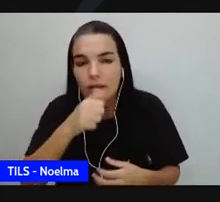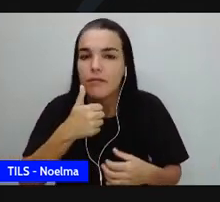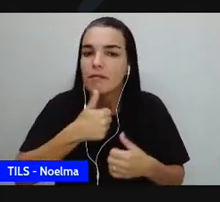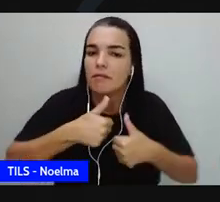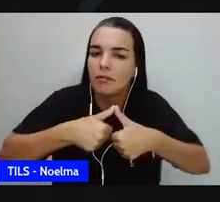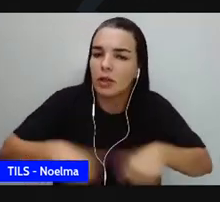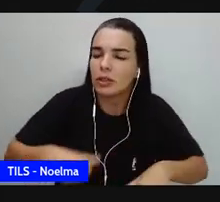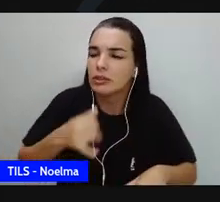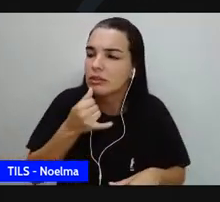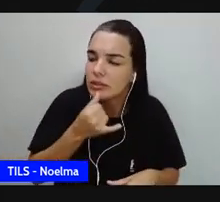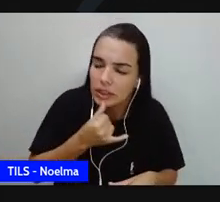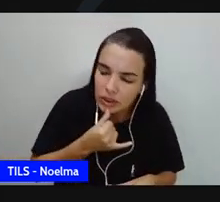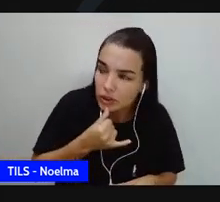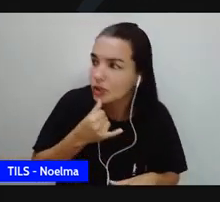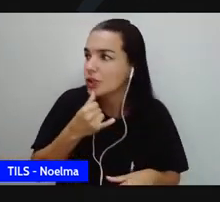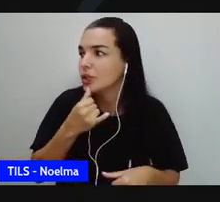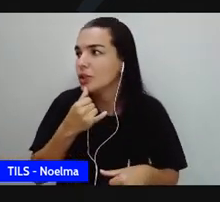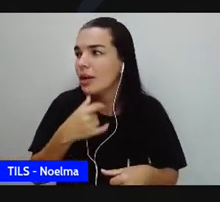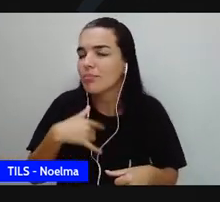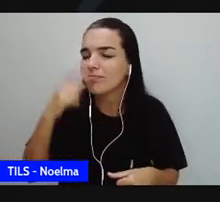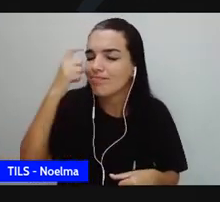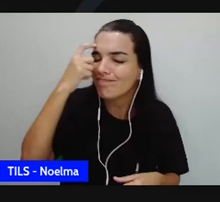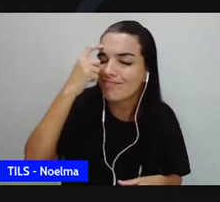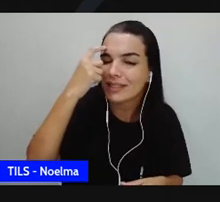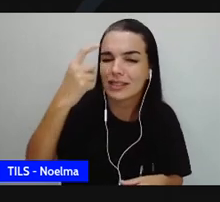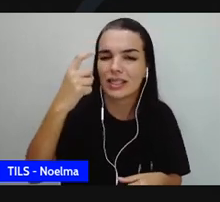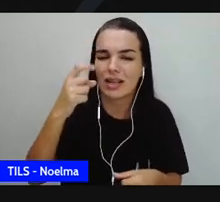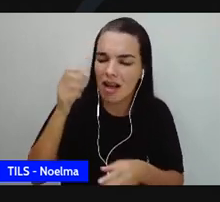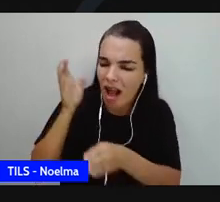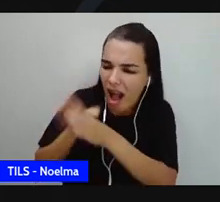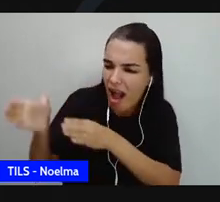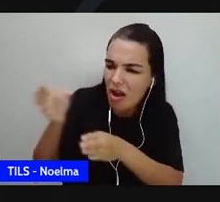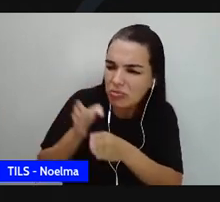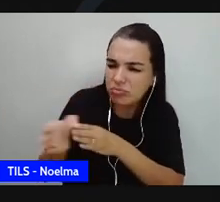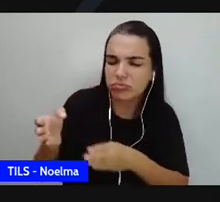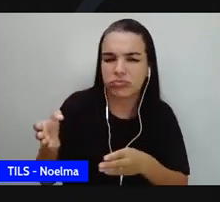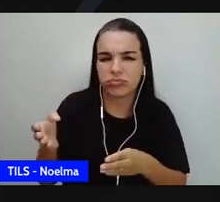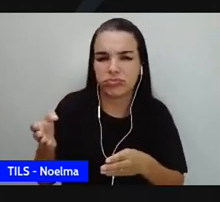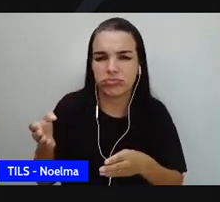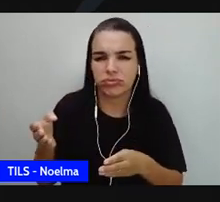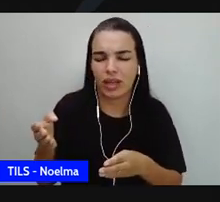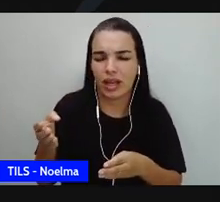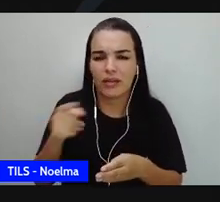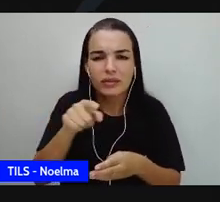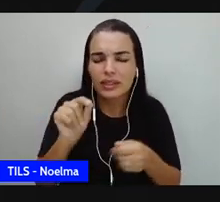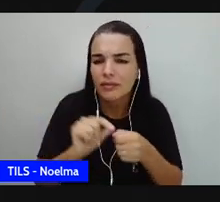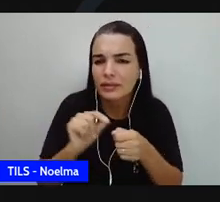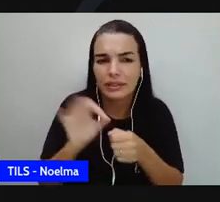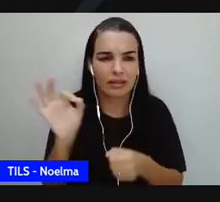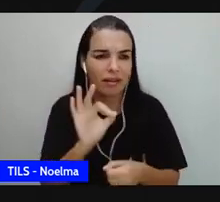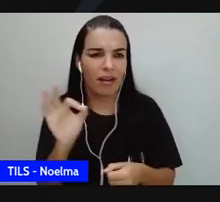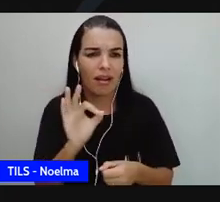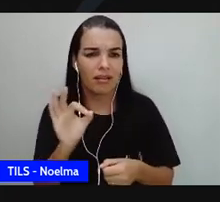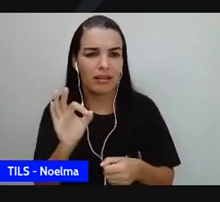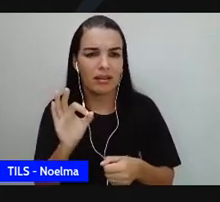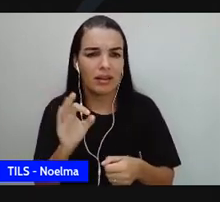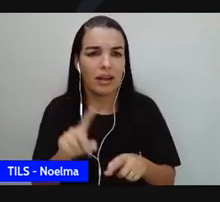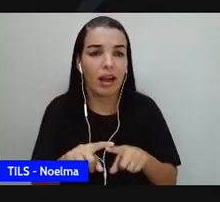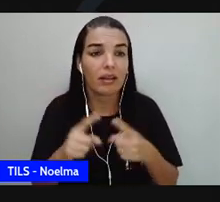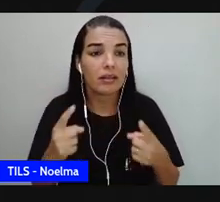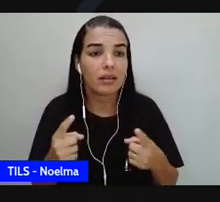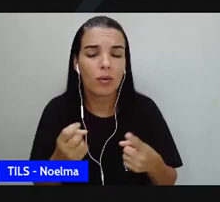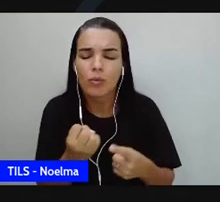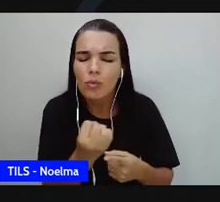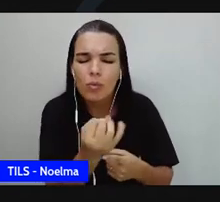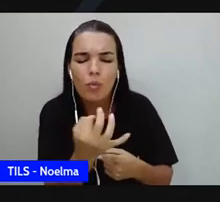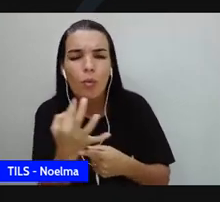Carolina, à tristeza, já pensou você ser acusado de ter feito algo que você não fez. quantos de nós, quantos de